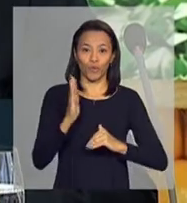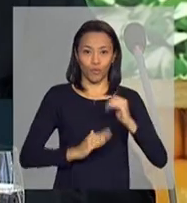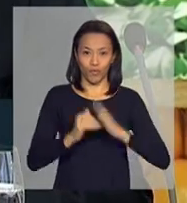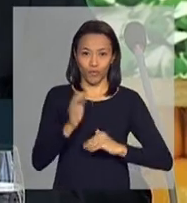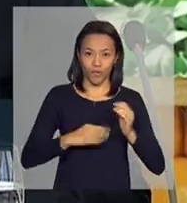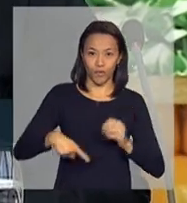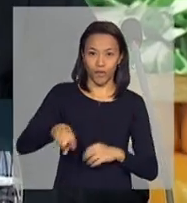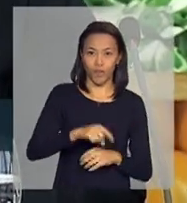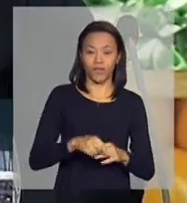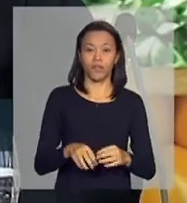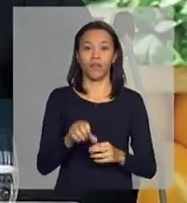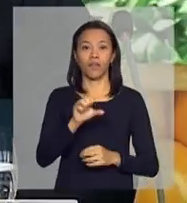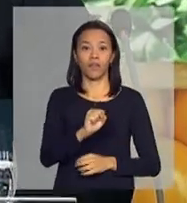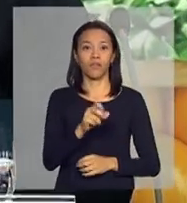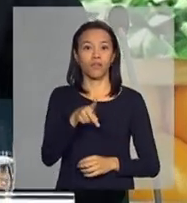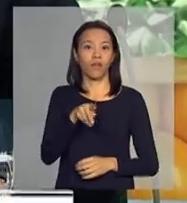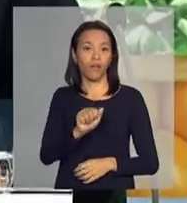SPA.